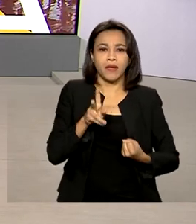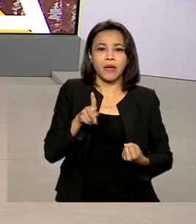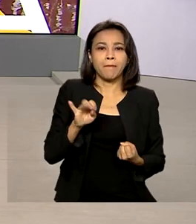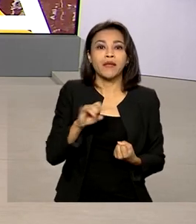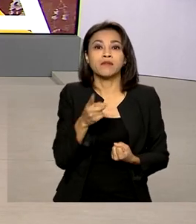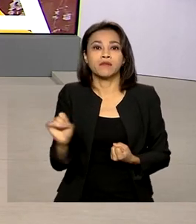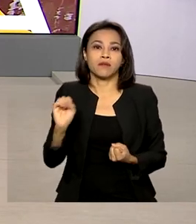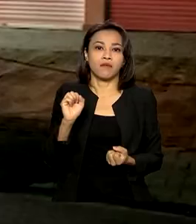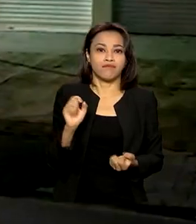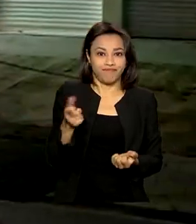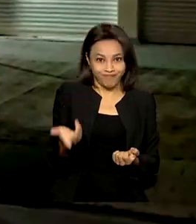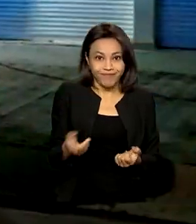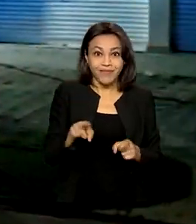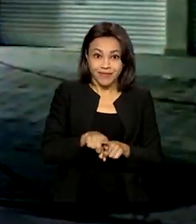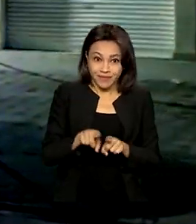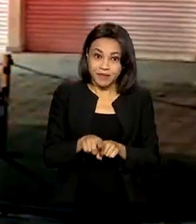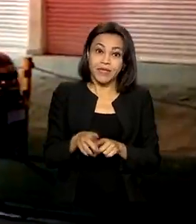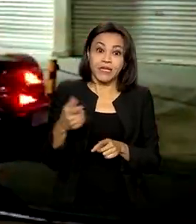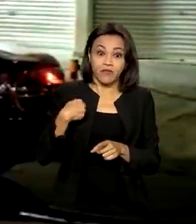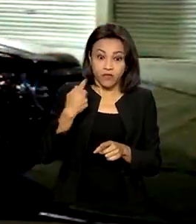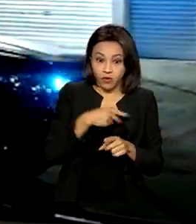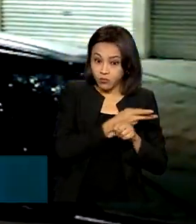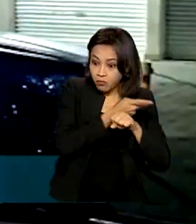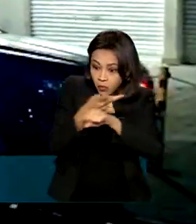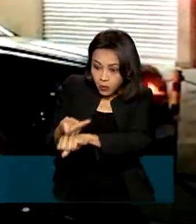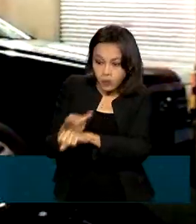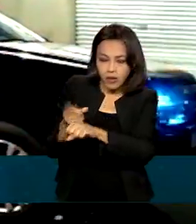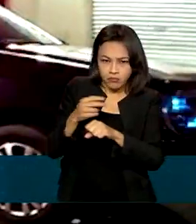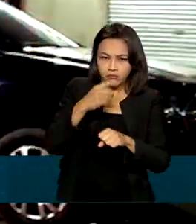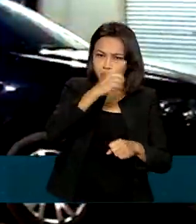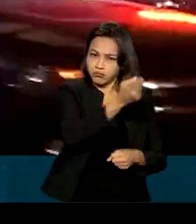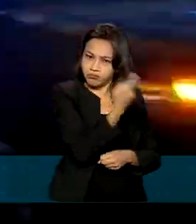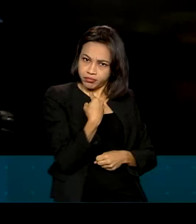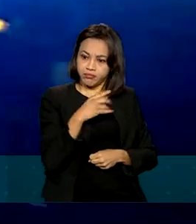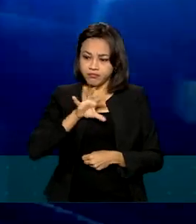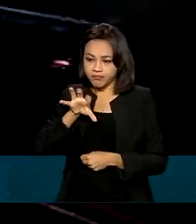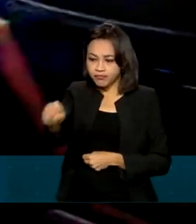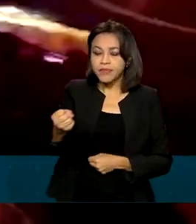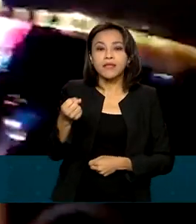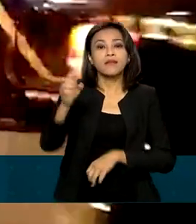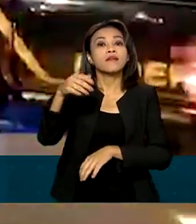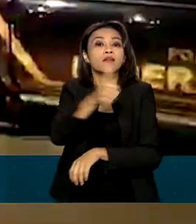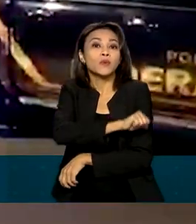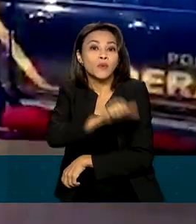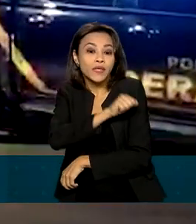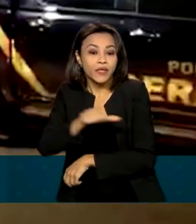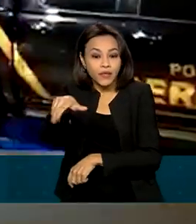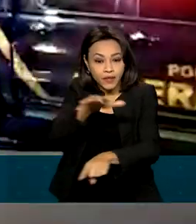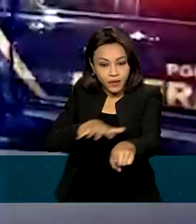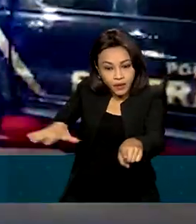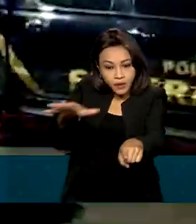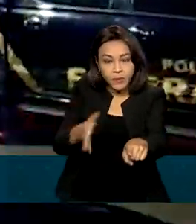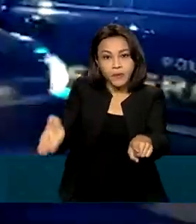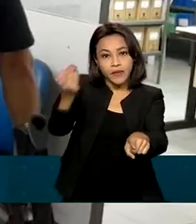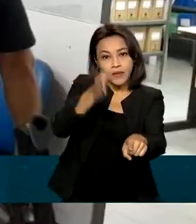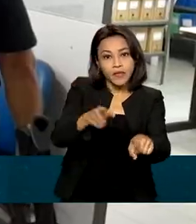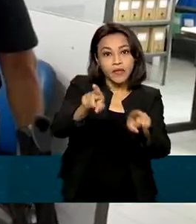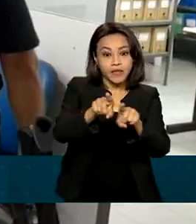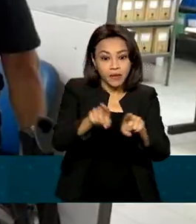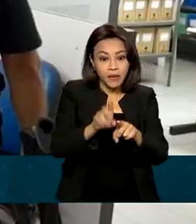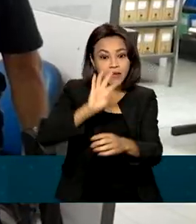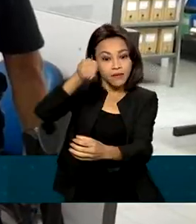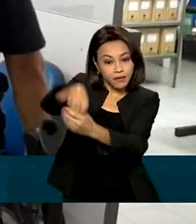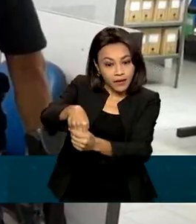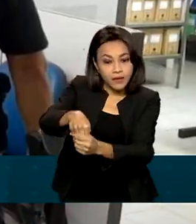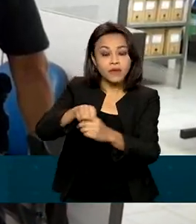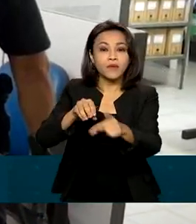Social. Mandados de busca e apreensão estão sendo cumpridos na cidade do Rio de Janeiro, na Baixada Fluminense e na Agência da Previdência